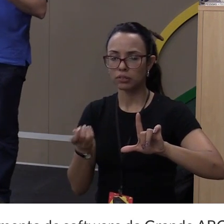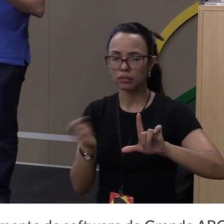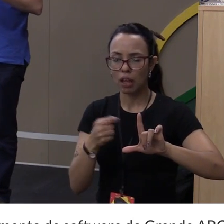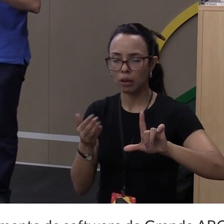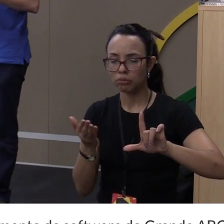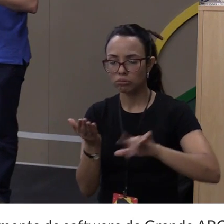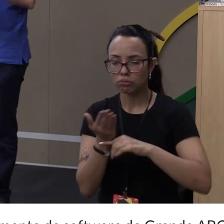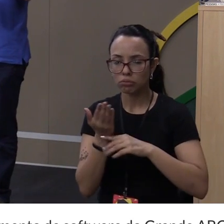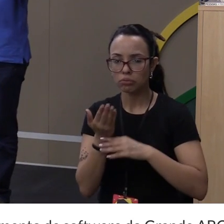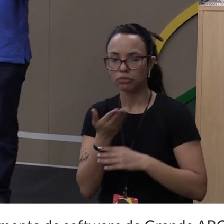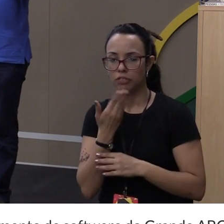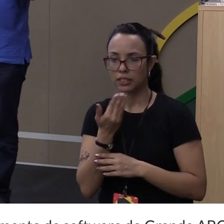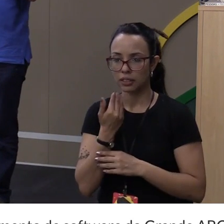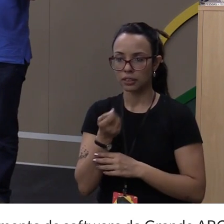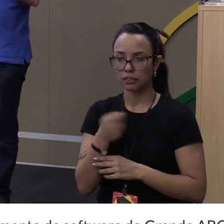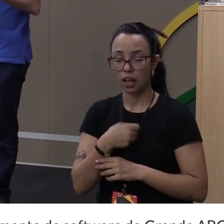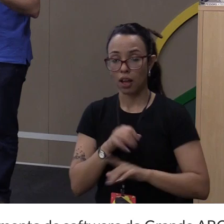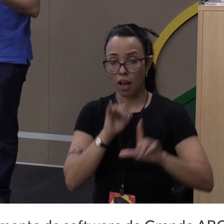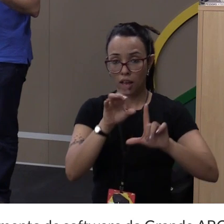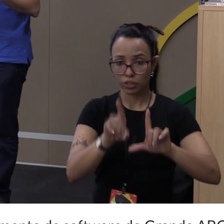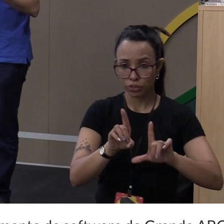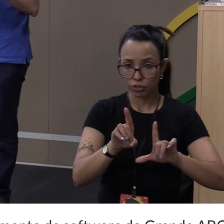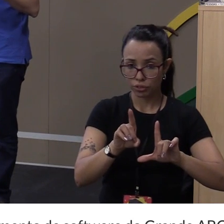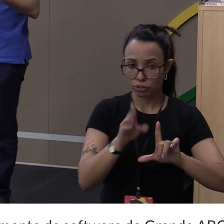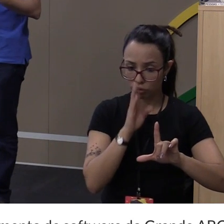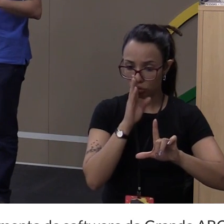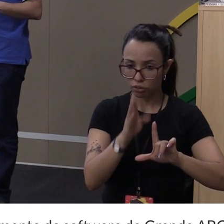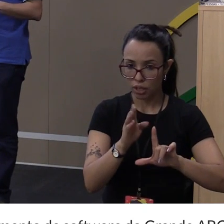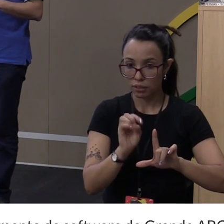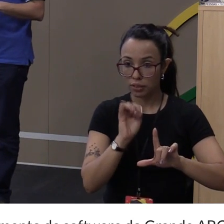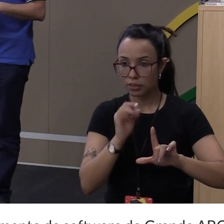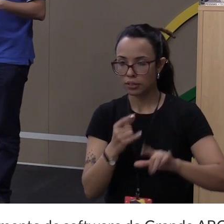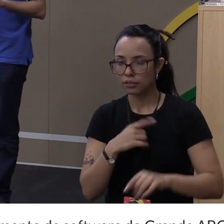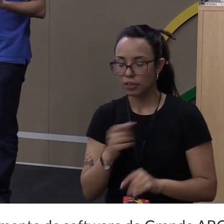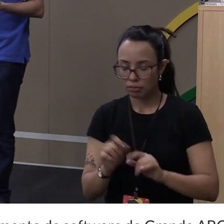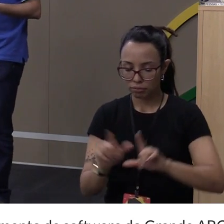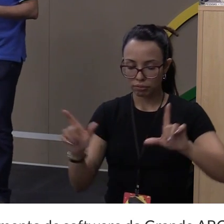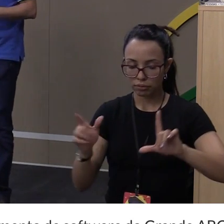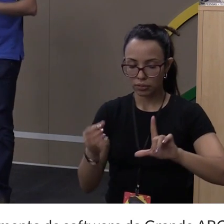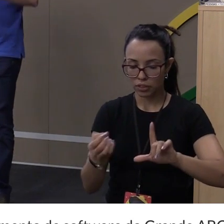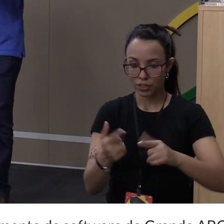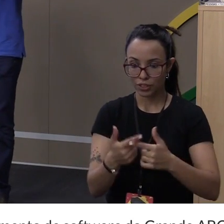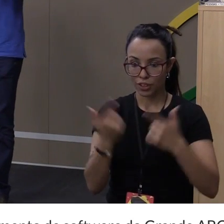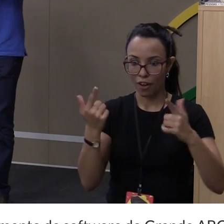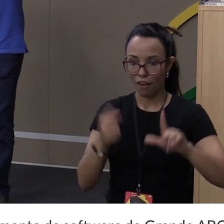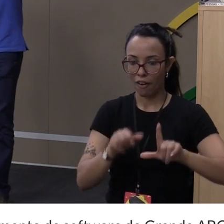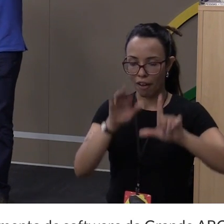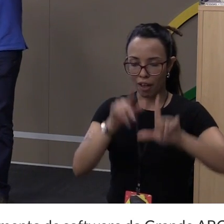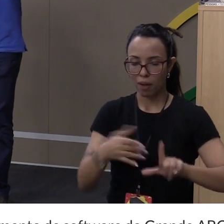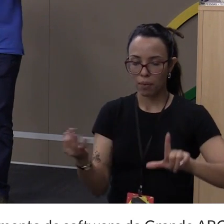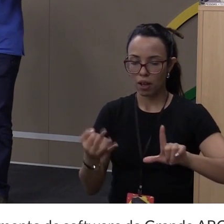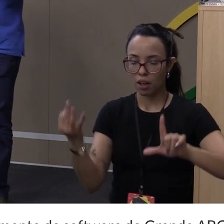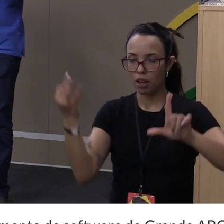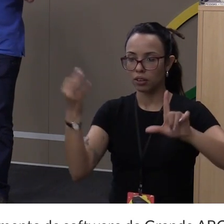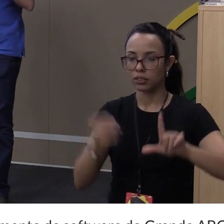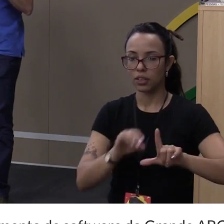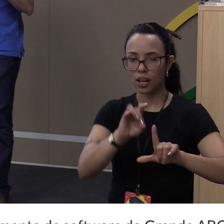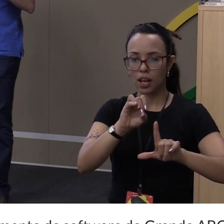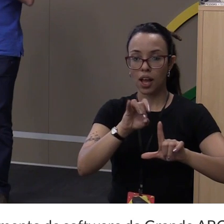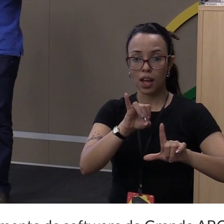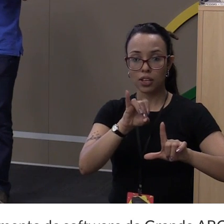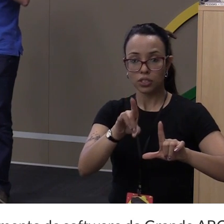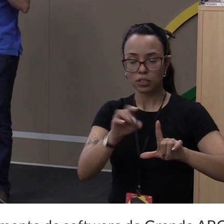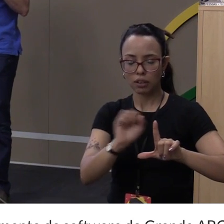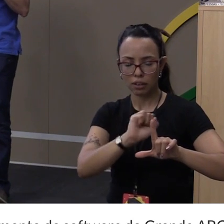Você vê pelos IDs. Então, quando a gente tem sorte de pegar uma página bem desenvolvida, ela vai ter IDs claros,